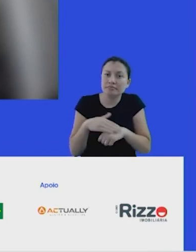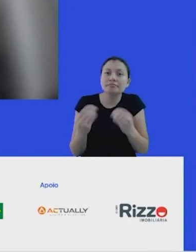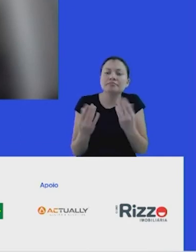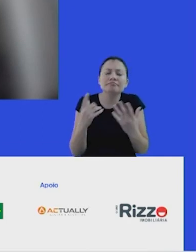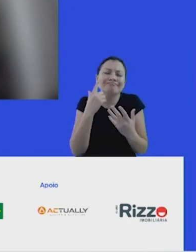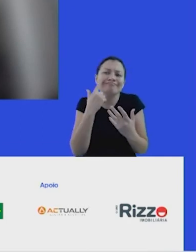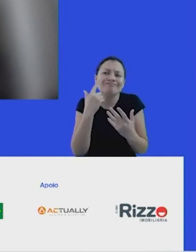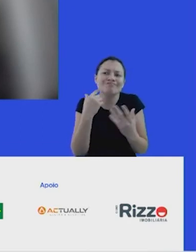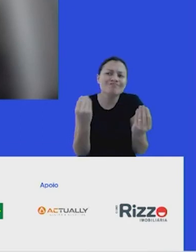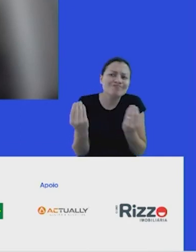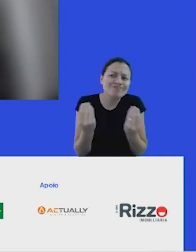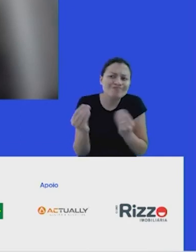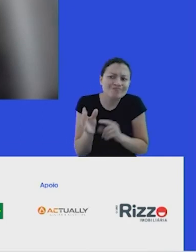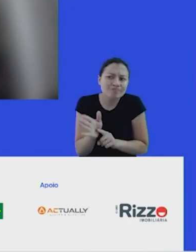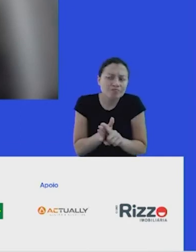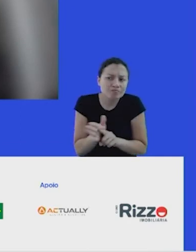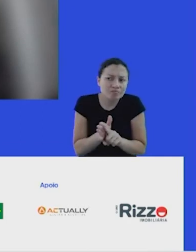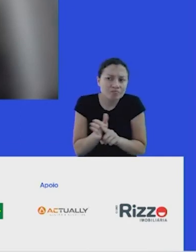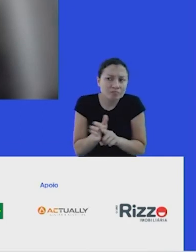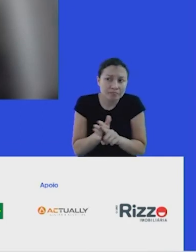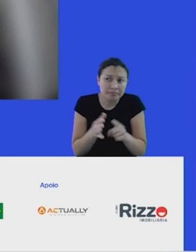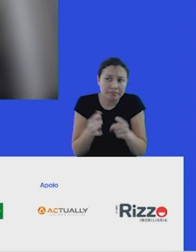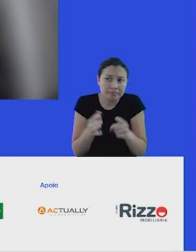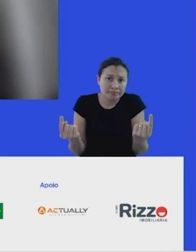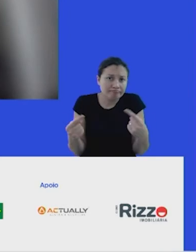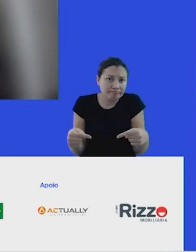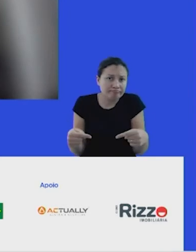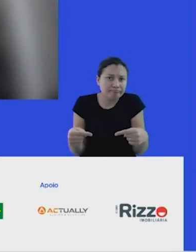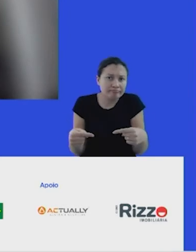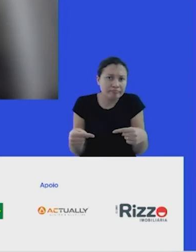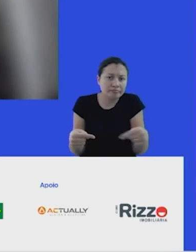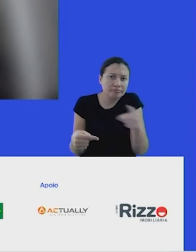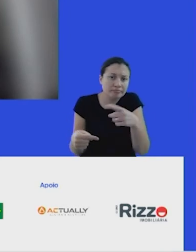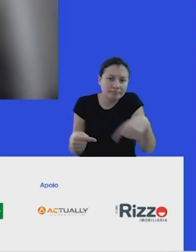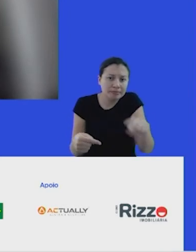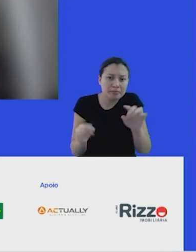Acredito que o que está vindo agora é esse desafio de colocarmos esses elementos todos na conta.